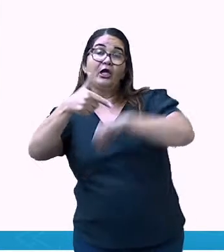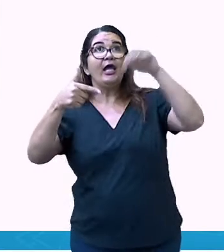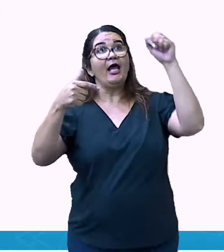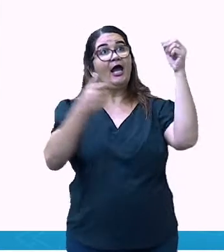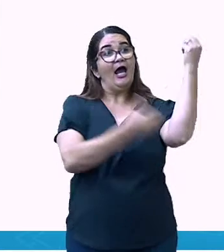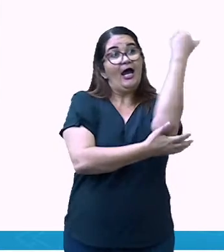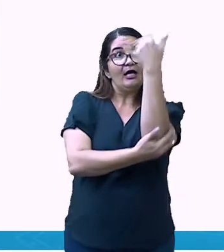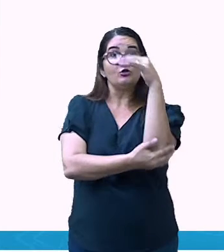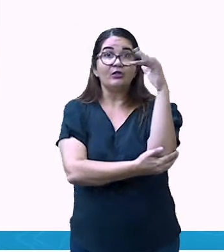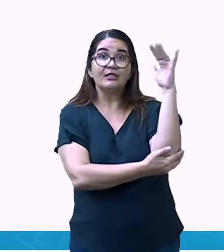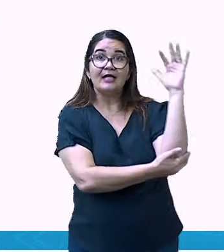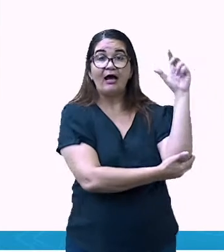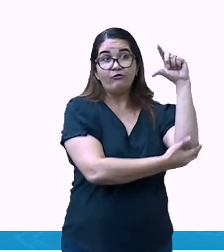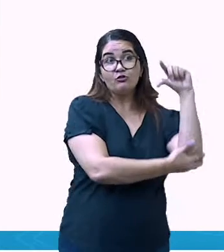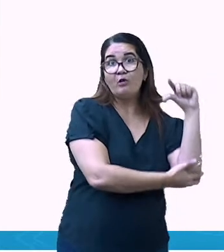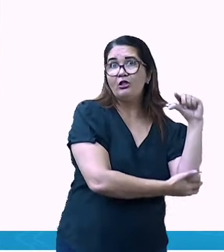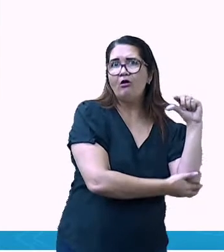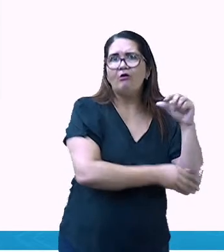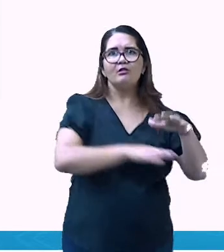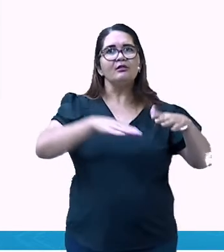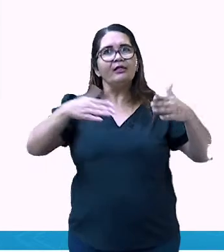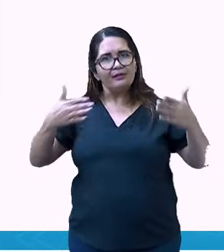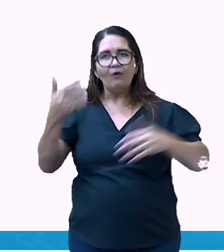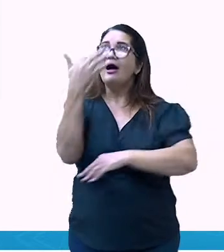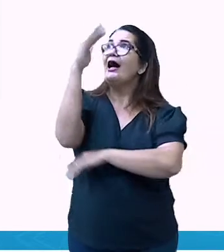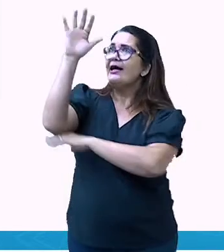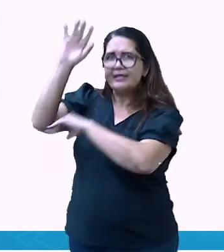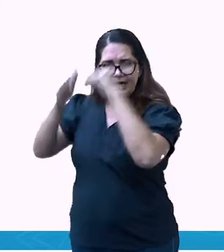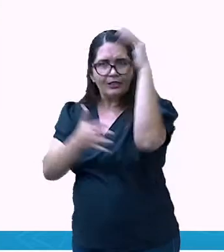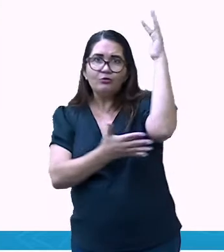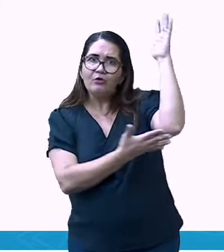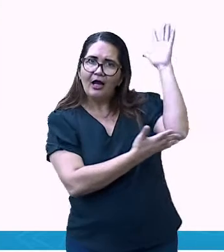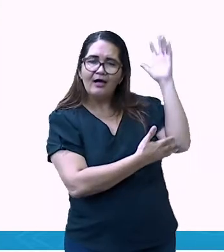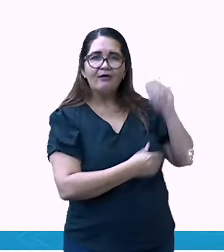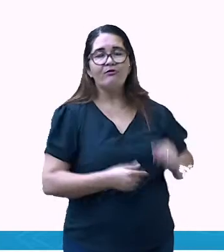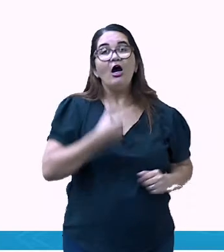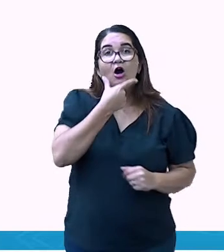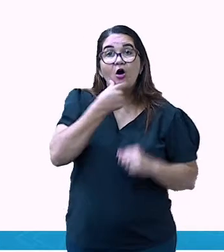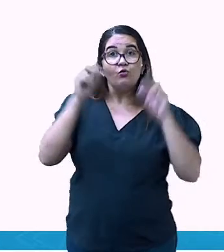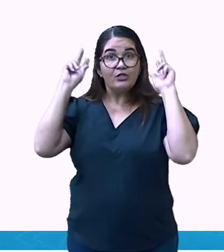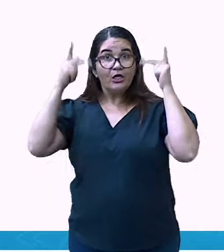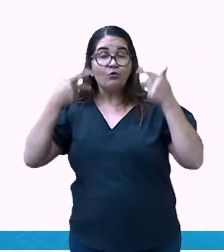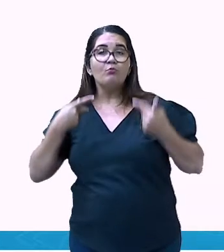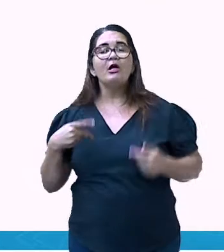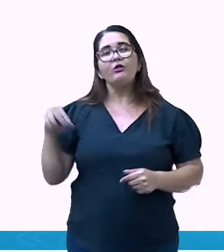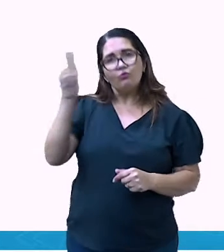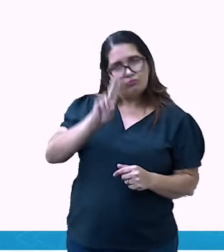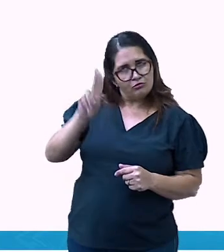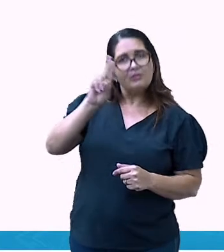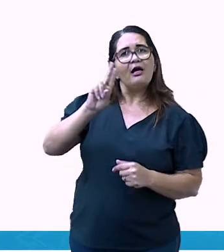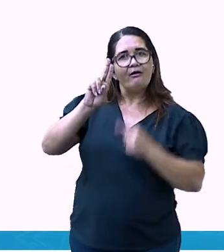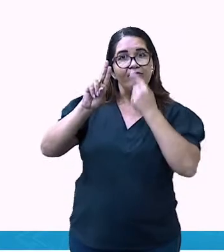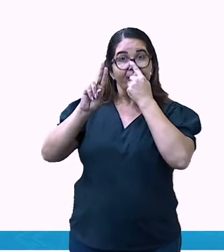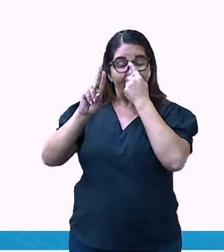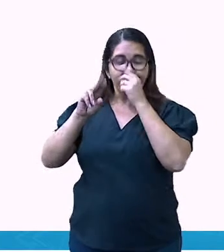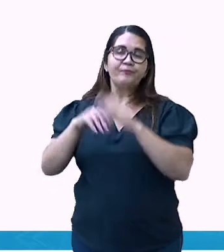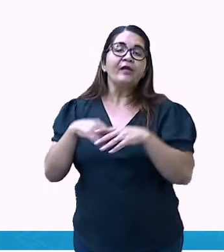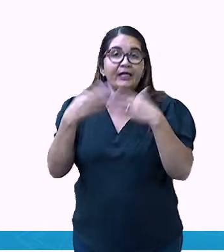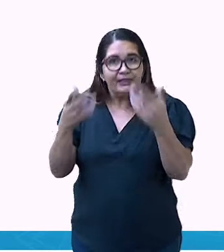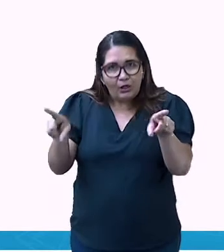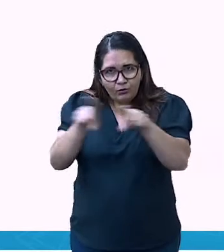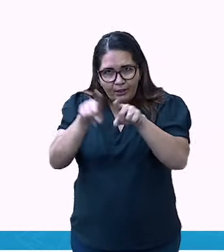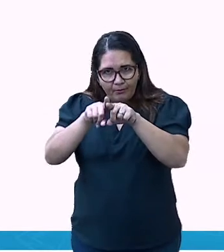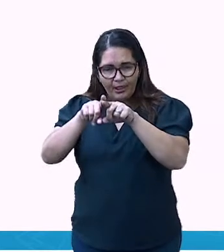a natureza era uma forma para que o homem conseguisse se localizar. E aí veio, vieram, né? Outras